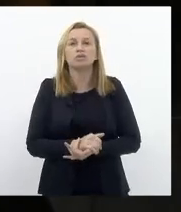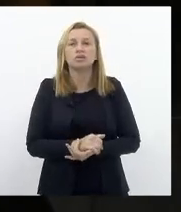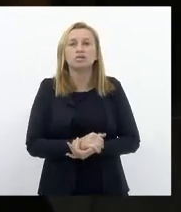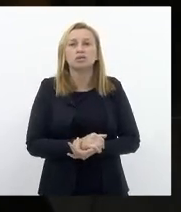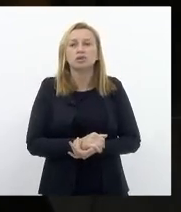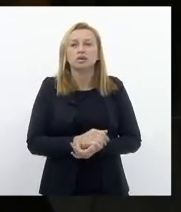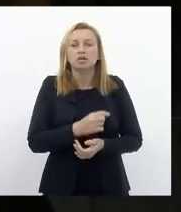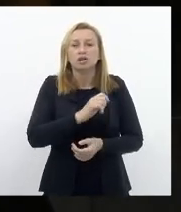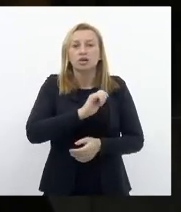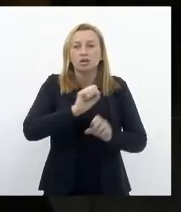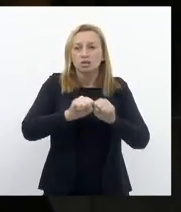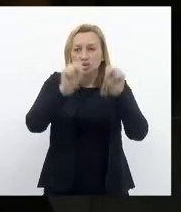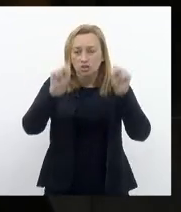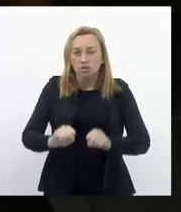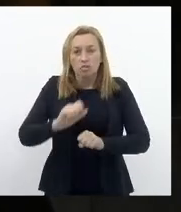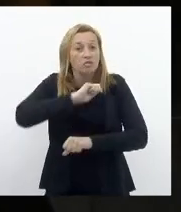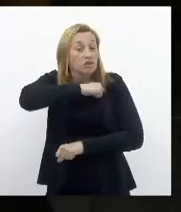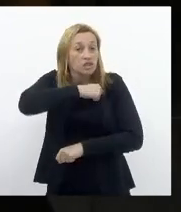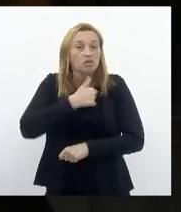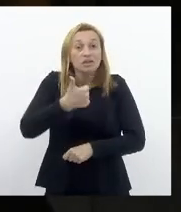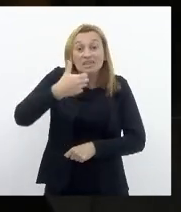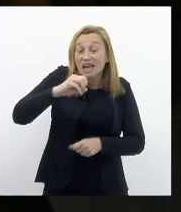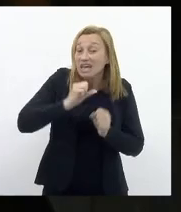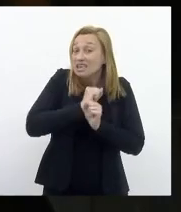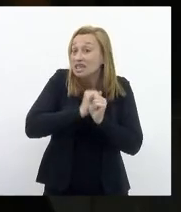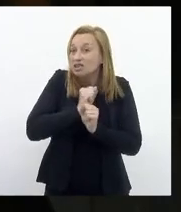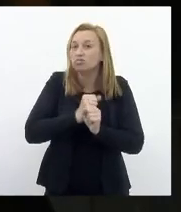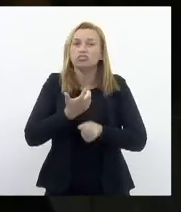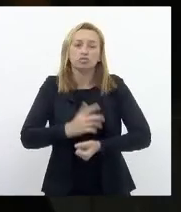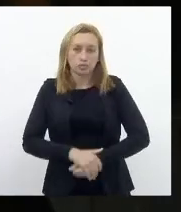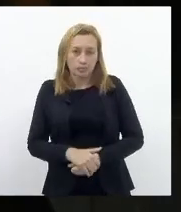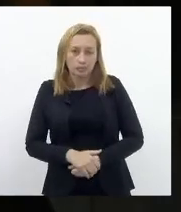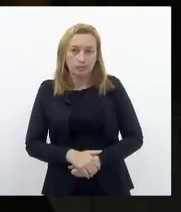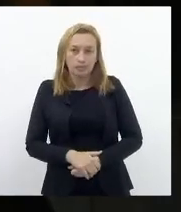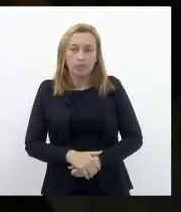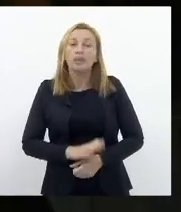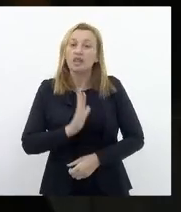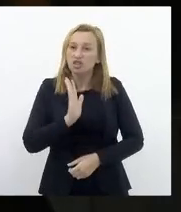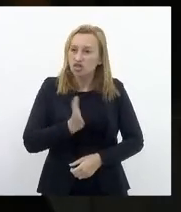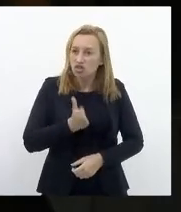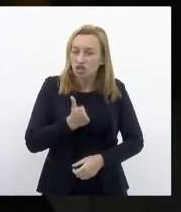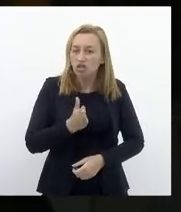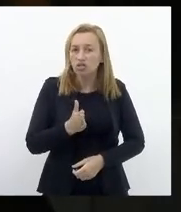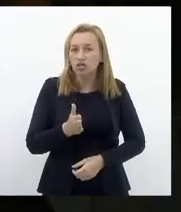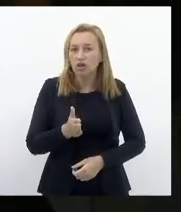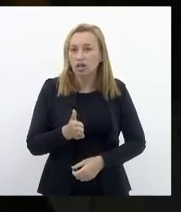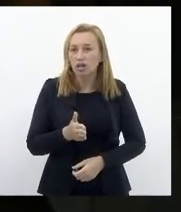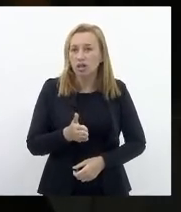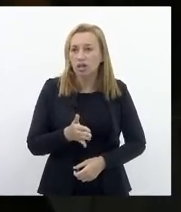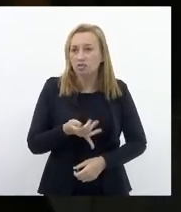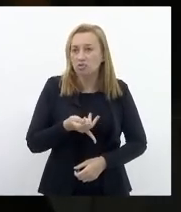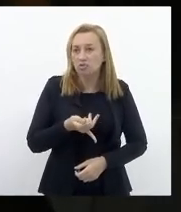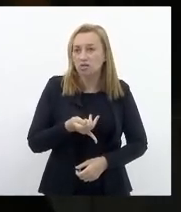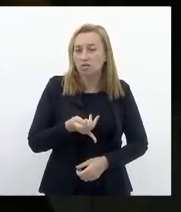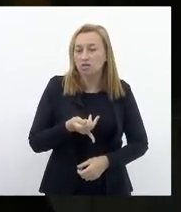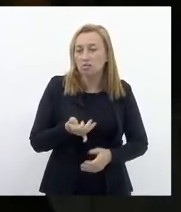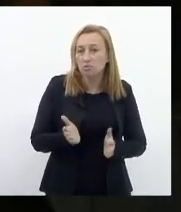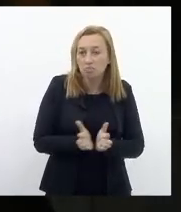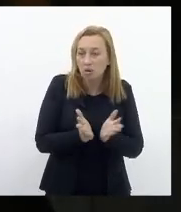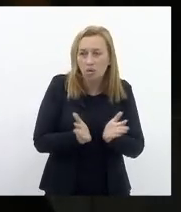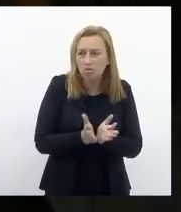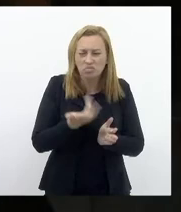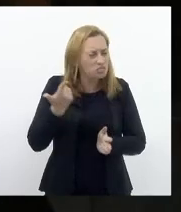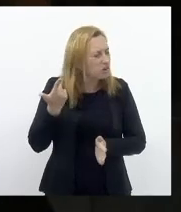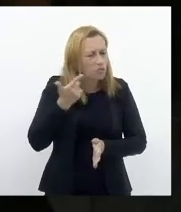São 10 anos São 10 anos Quem já está Amíngua Não vai suportar Mais um, dois,